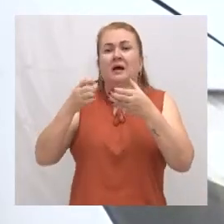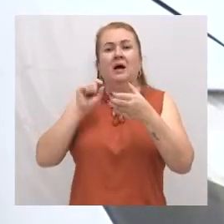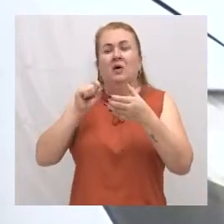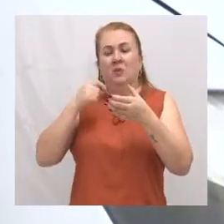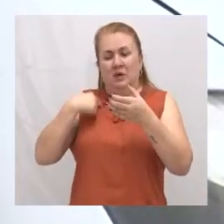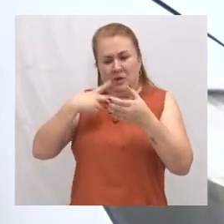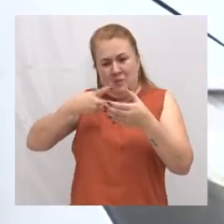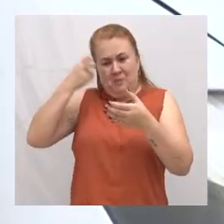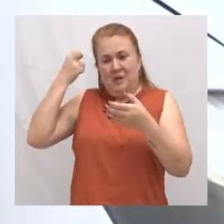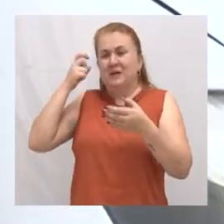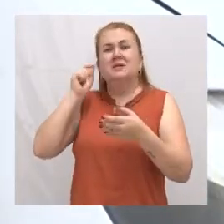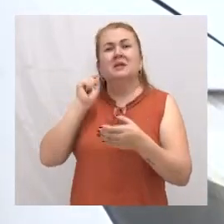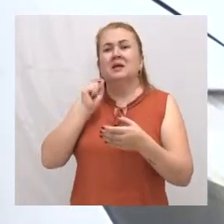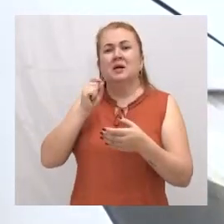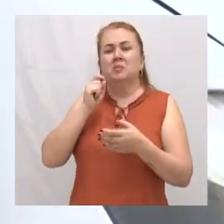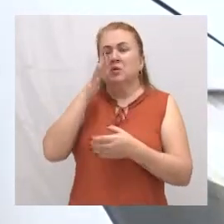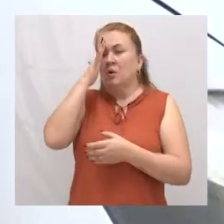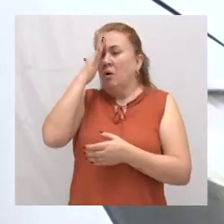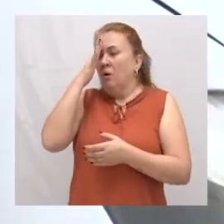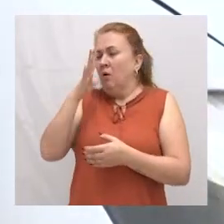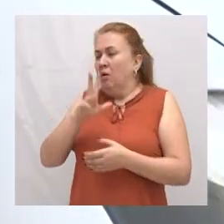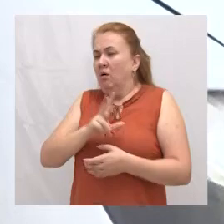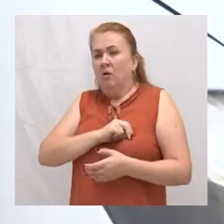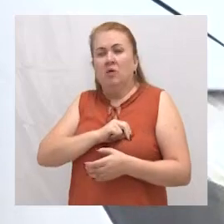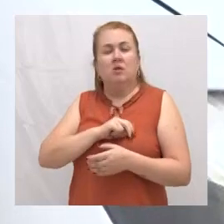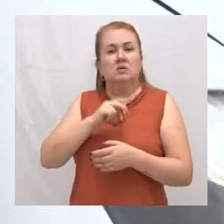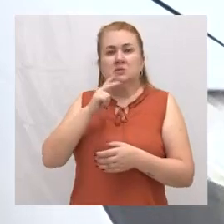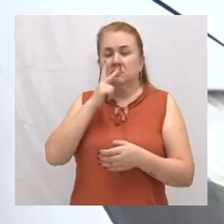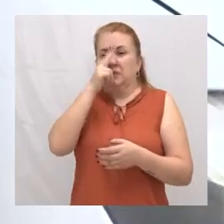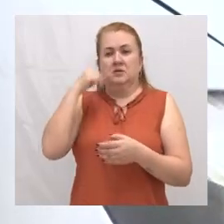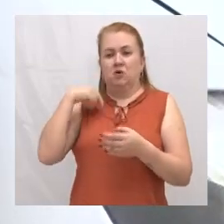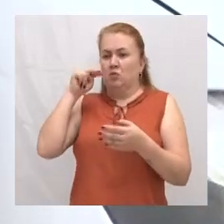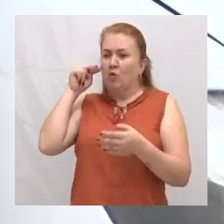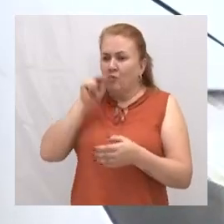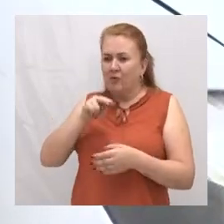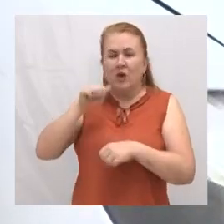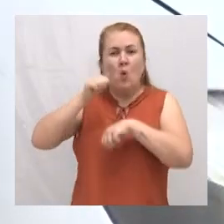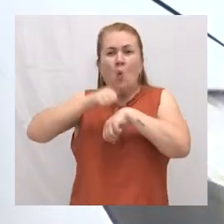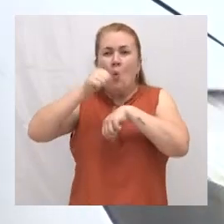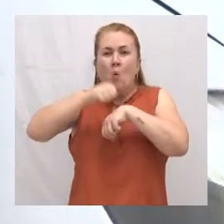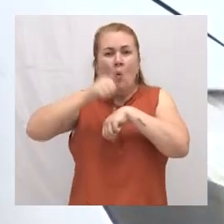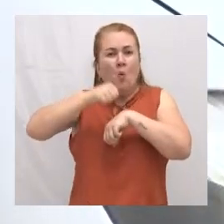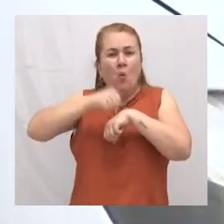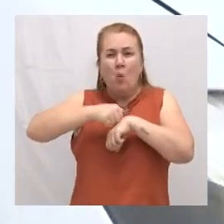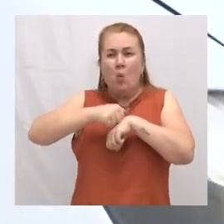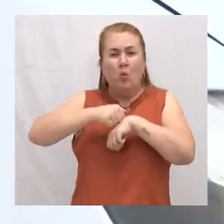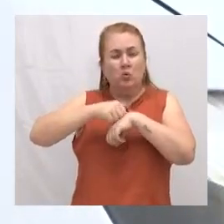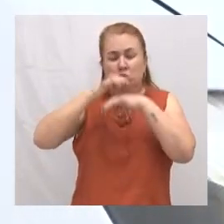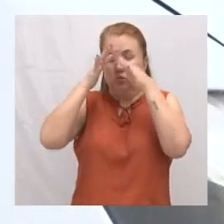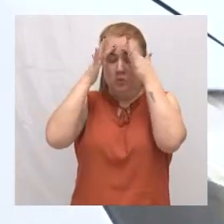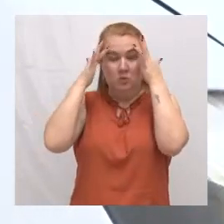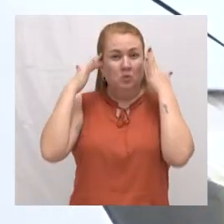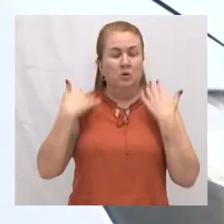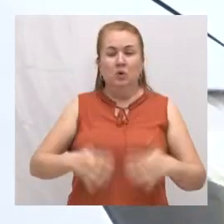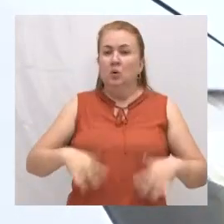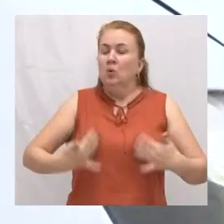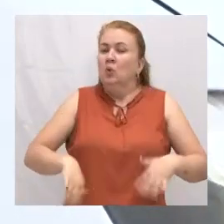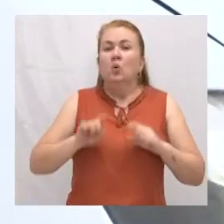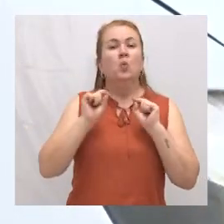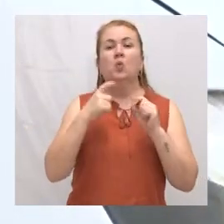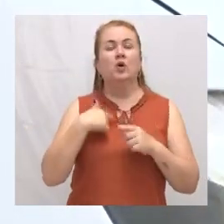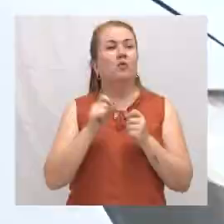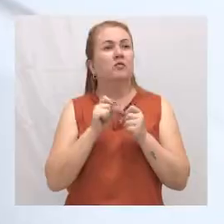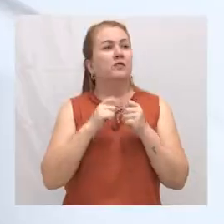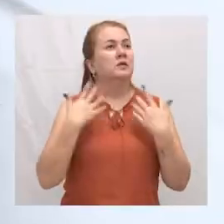vejo que estava assim, na minha cabeça estava o osso. Eu não conseguia ver nada a não ser o osso daquela criança. E eu pensei, o eu vou fazer?